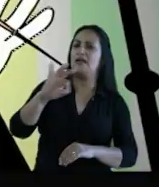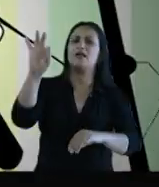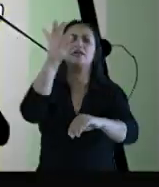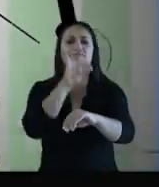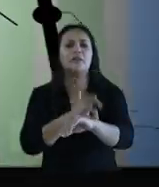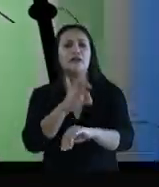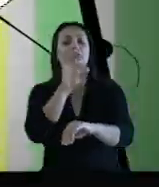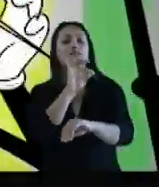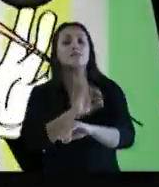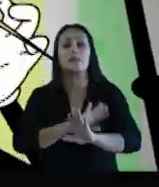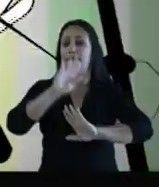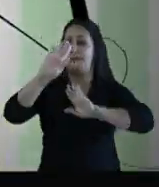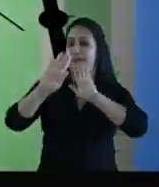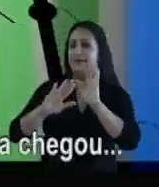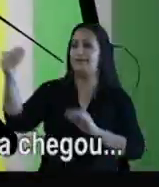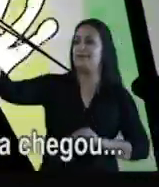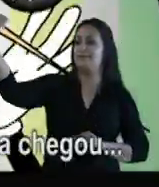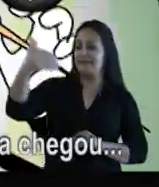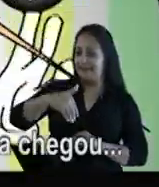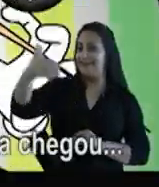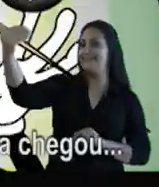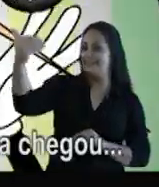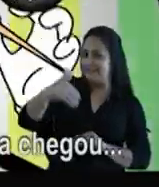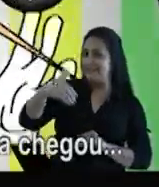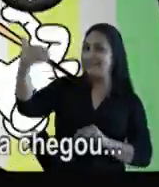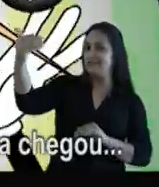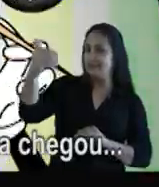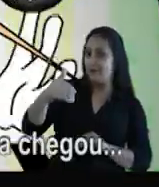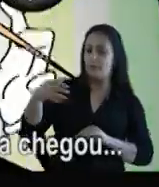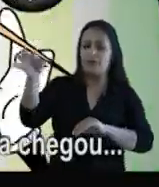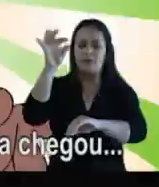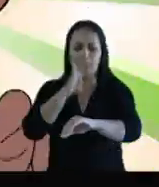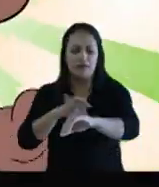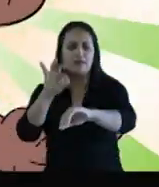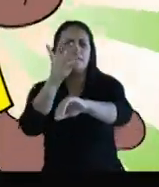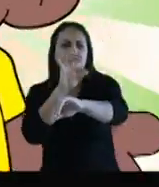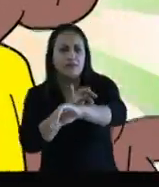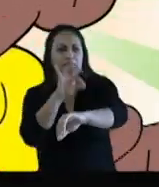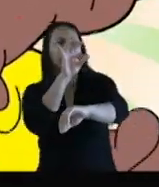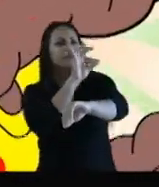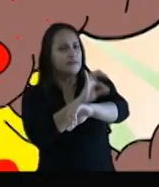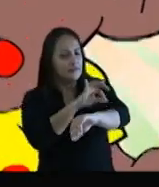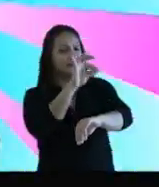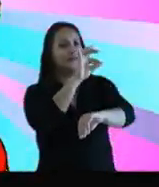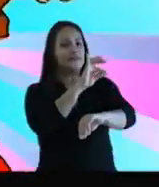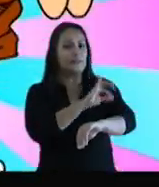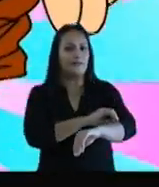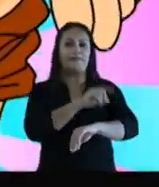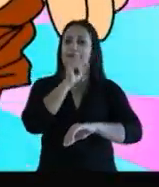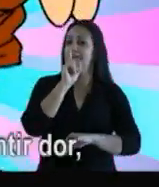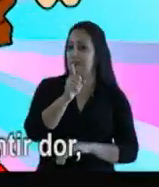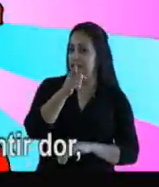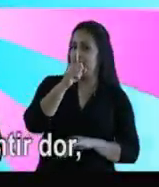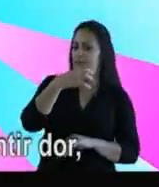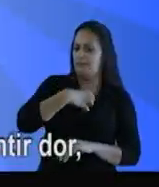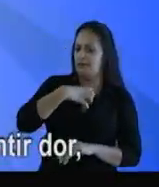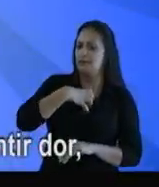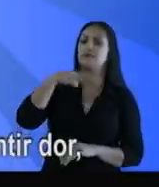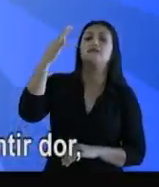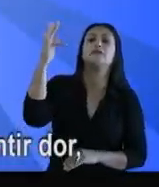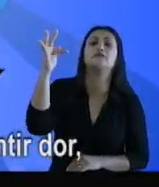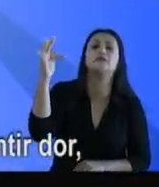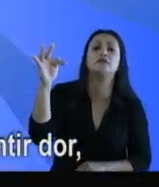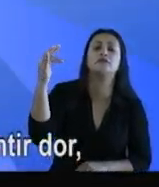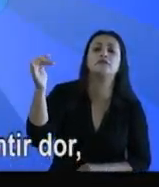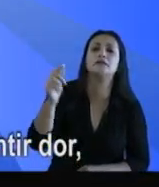Ferra, ferra, ferra, dor. Cuidado com a mosquita que ela chegou. Ferra, ferra, ferra, ferra, ferra, ferra, dor. Vai bem a